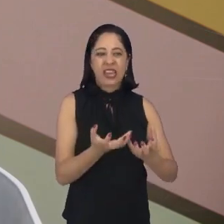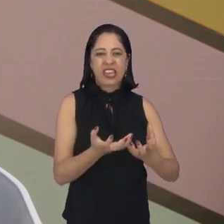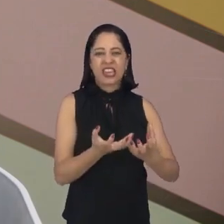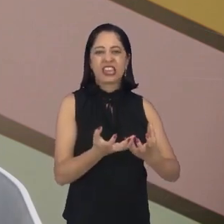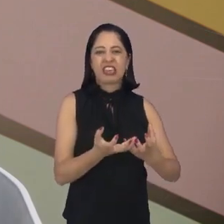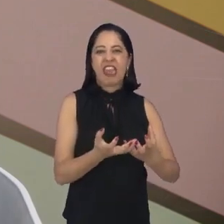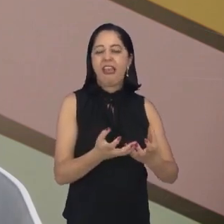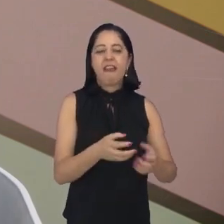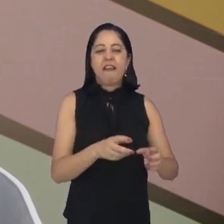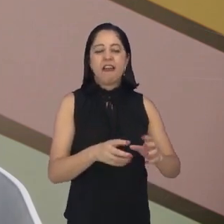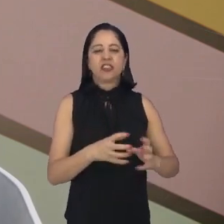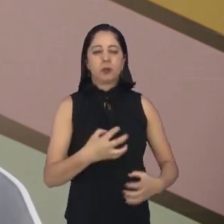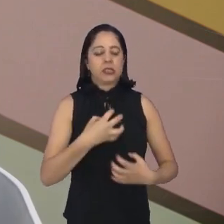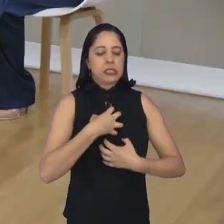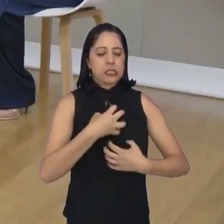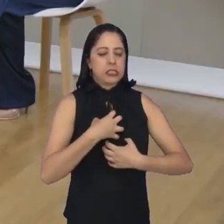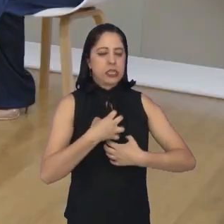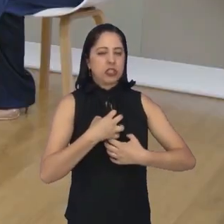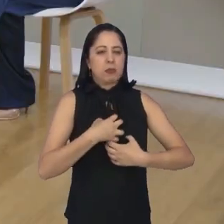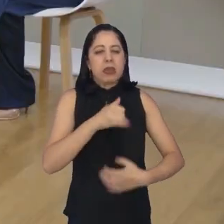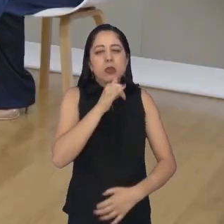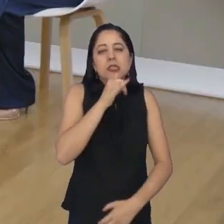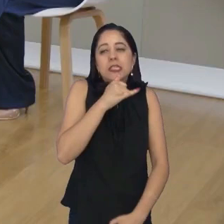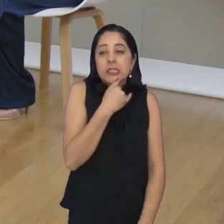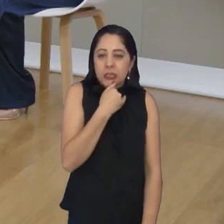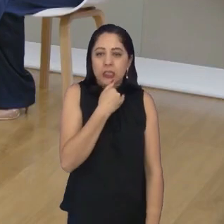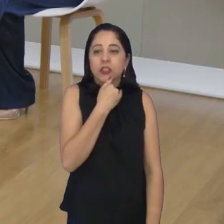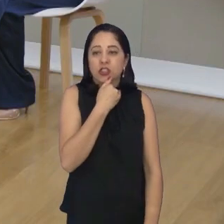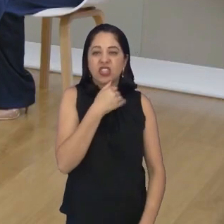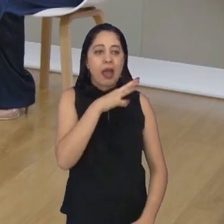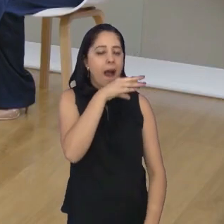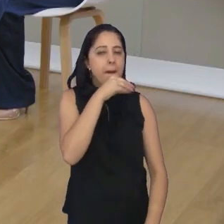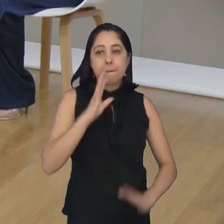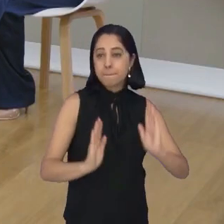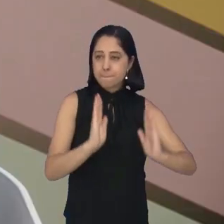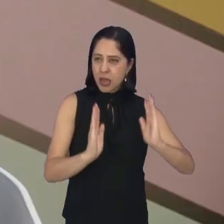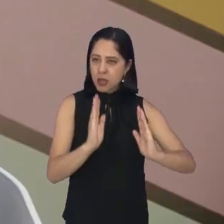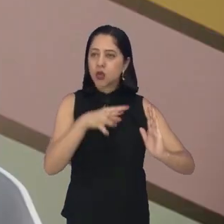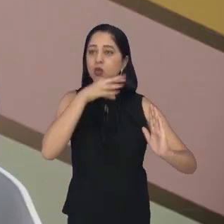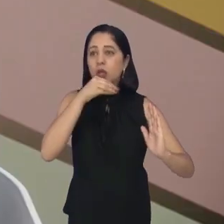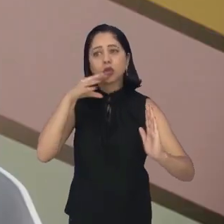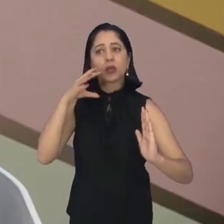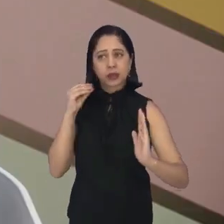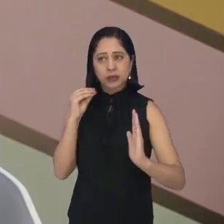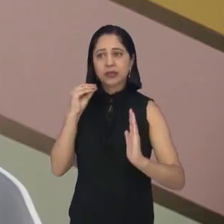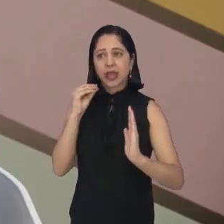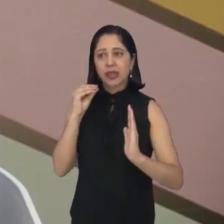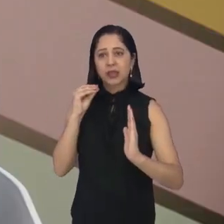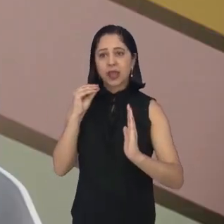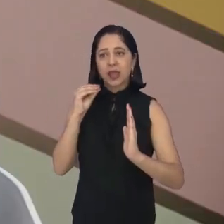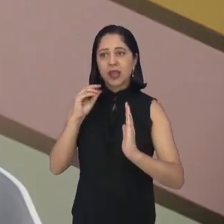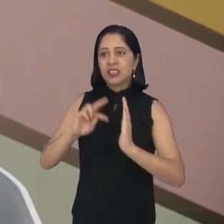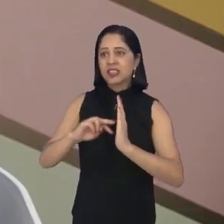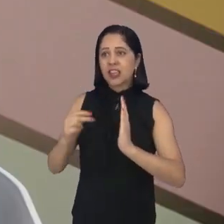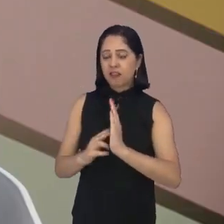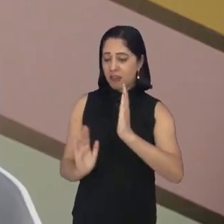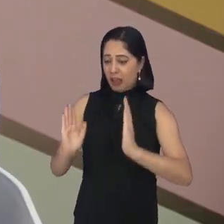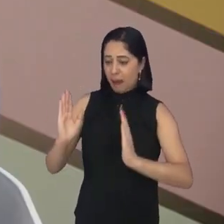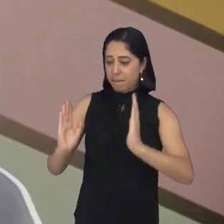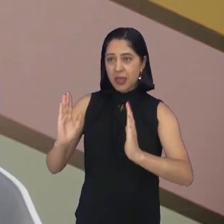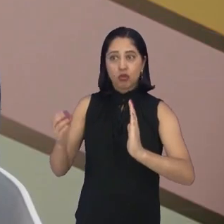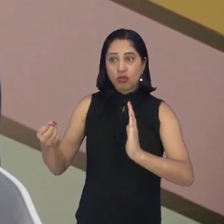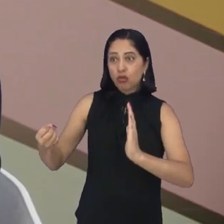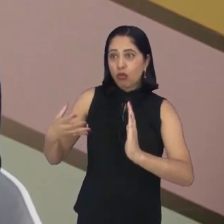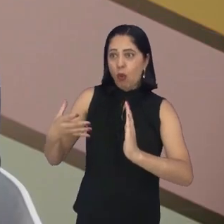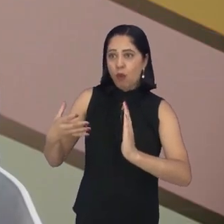é a aborrecência, que é uma coisa muito triste, porque a adolescência nada mais é do que uma nova fase da vida daquela